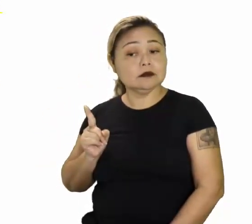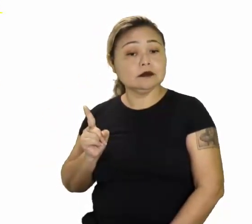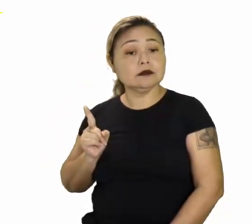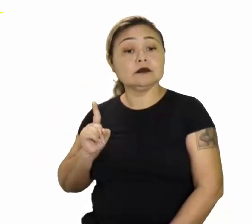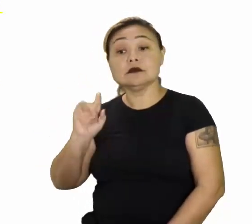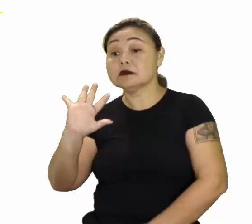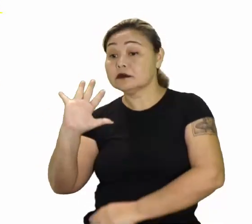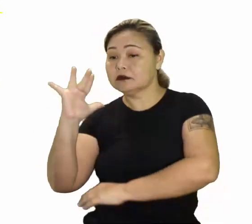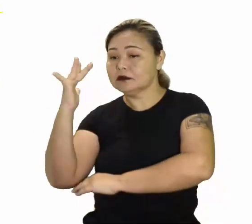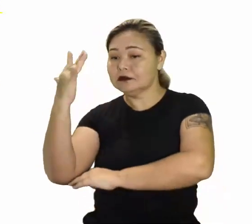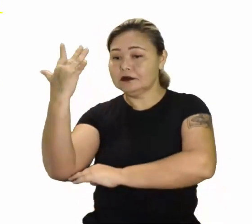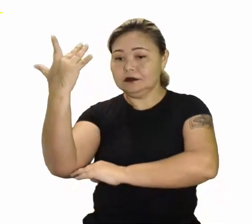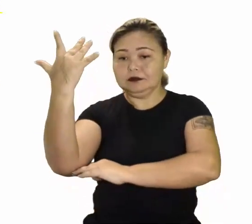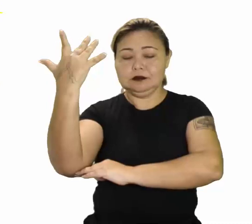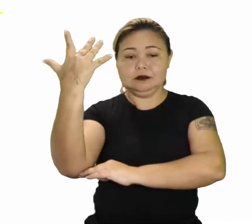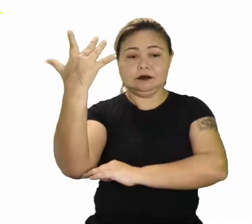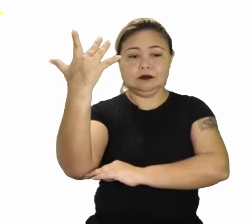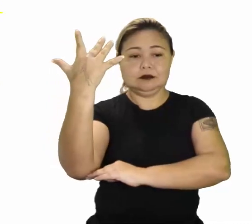Árvores.